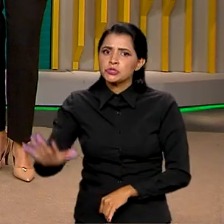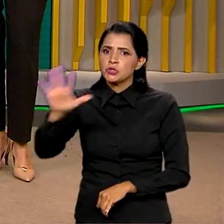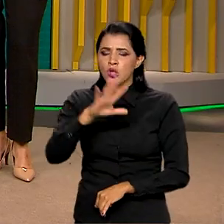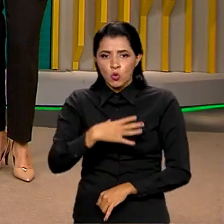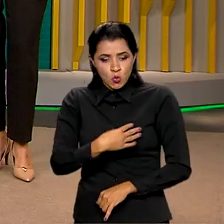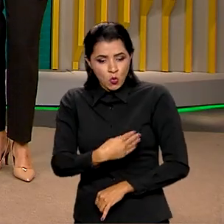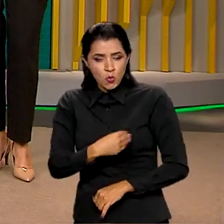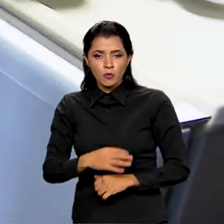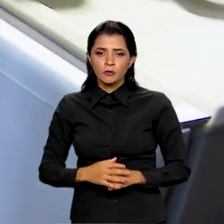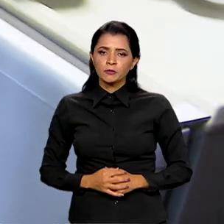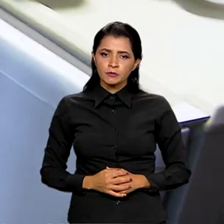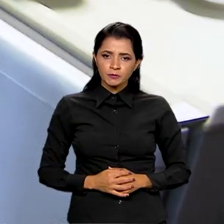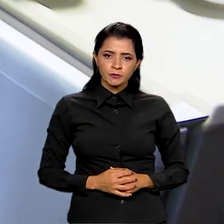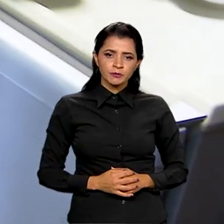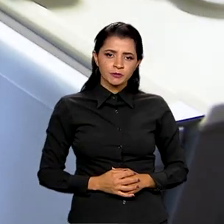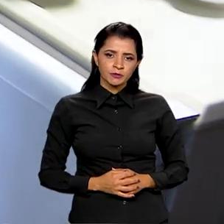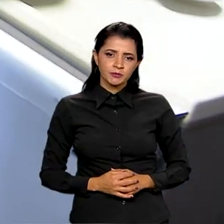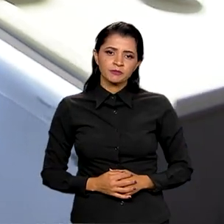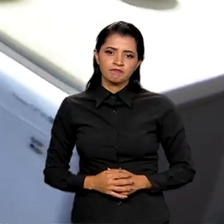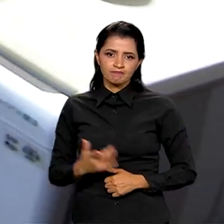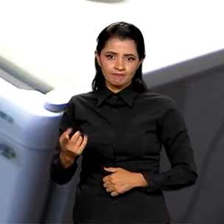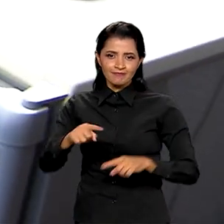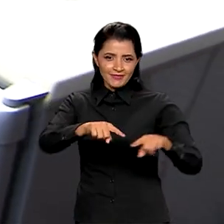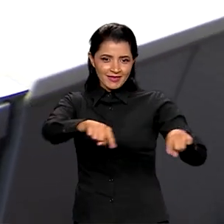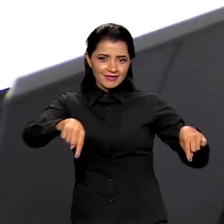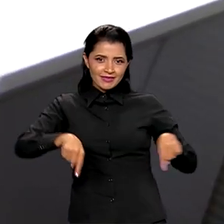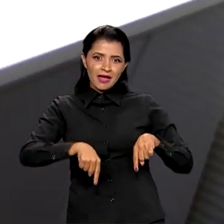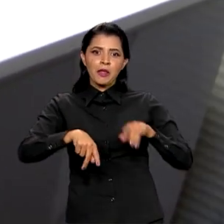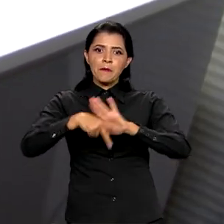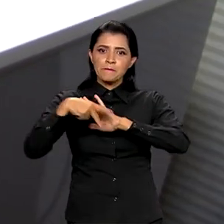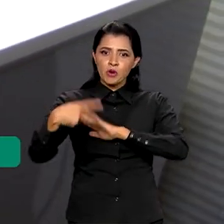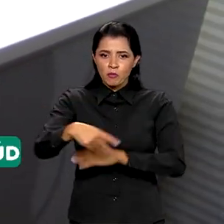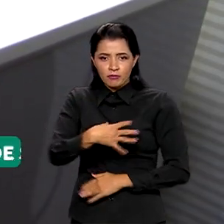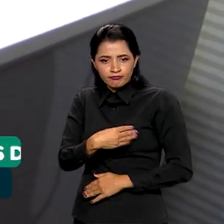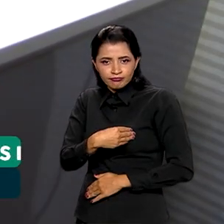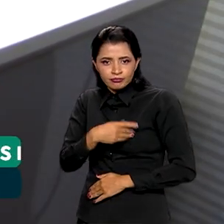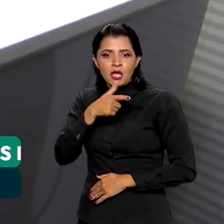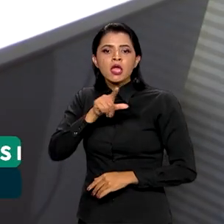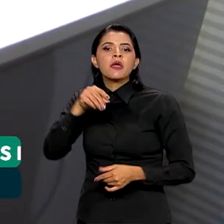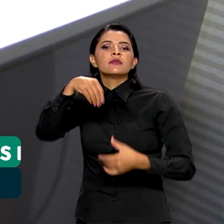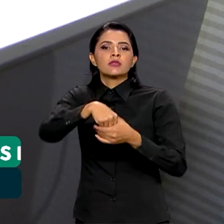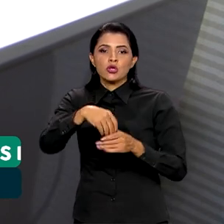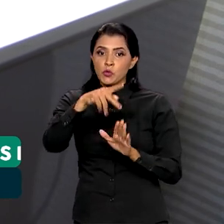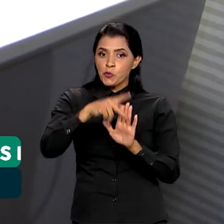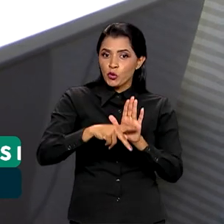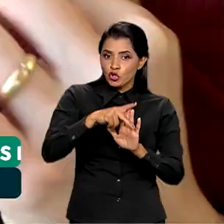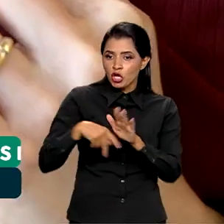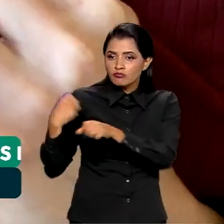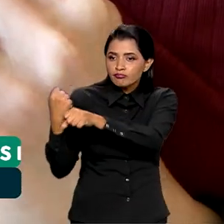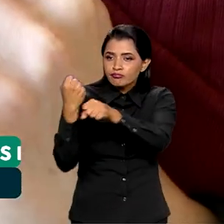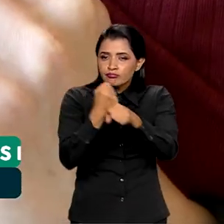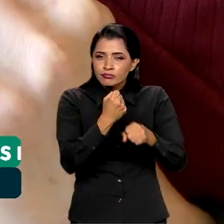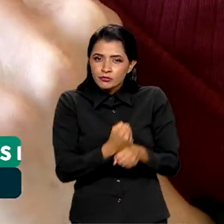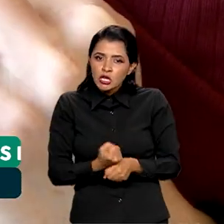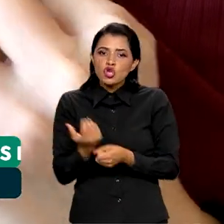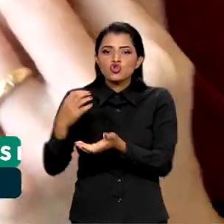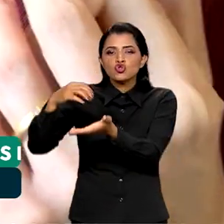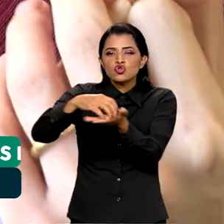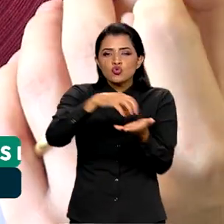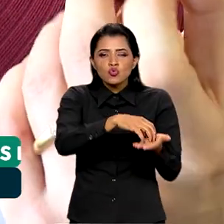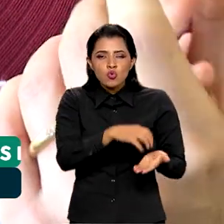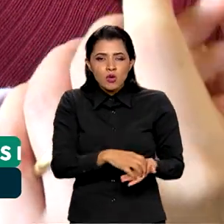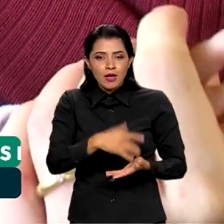amamentação. As salas de amamentação farão parte dos projetos de construção de unidades